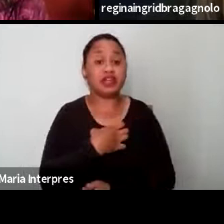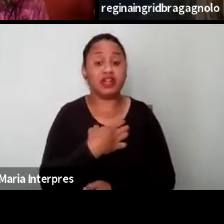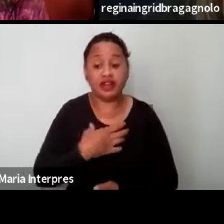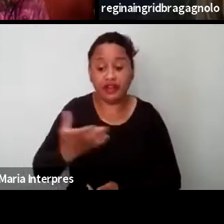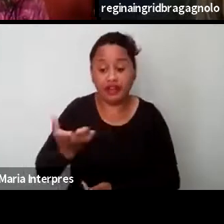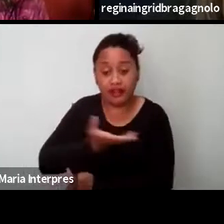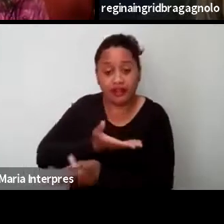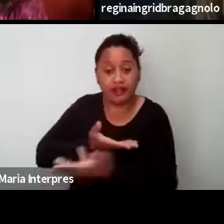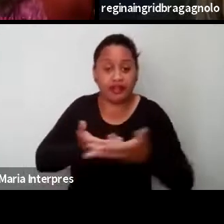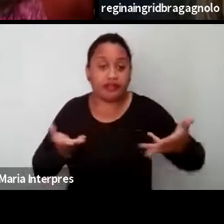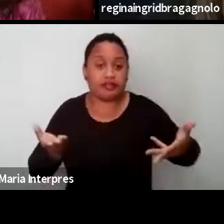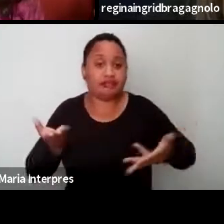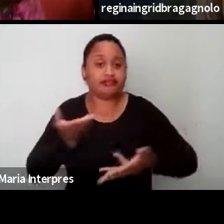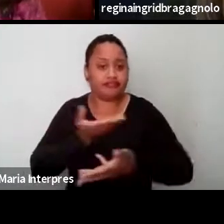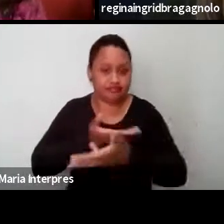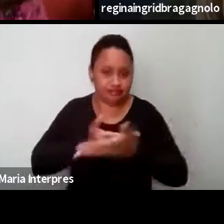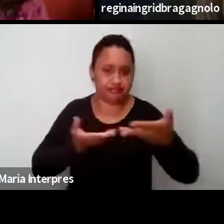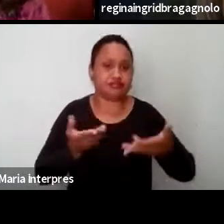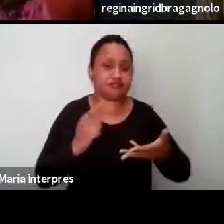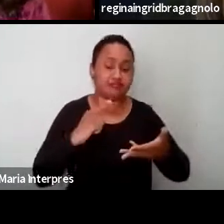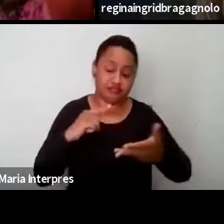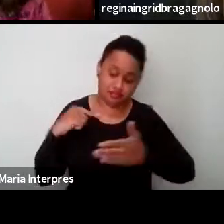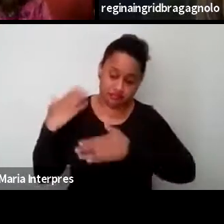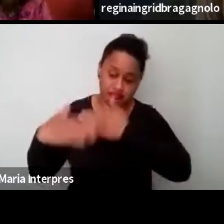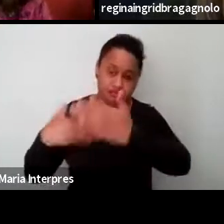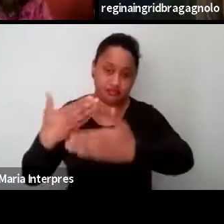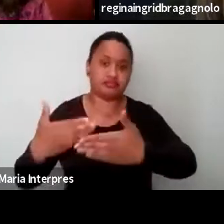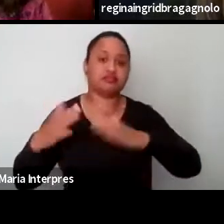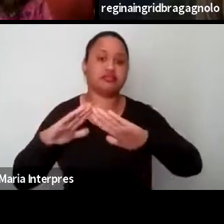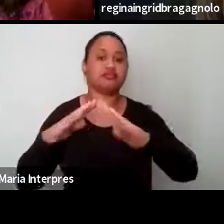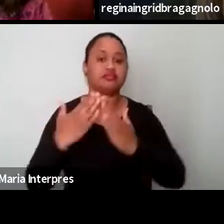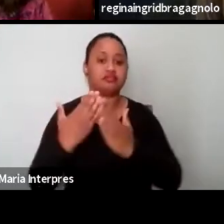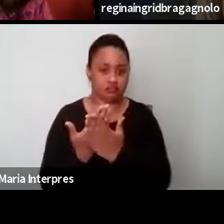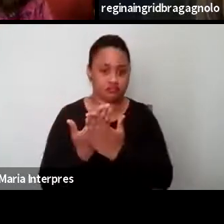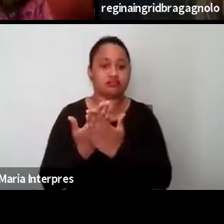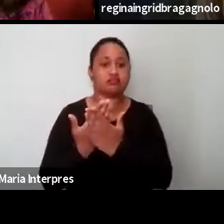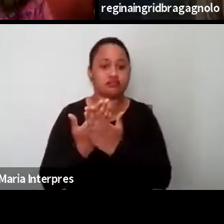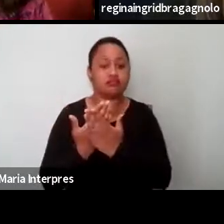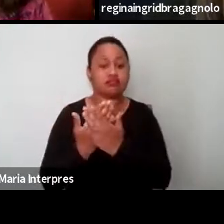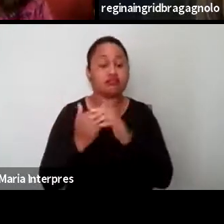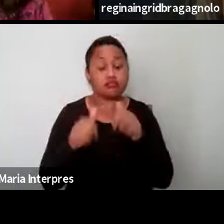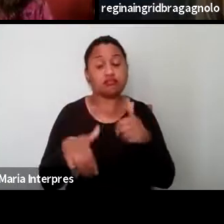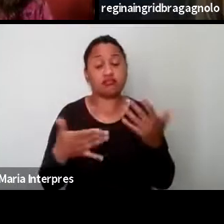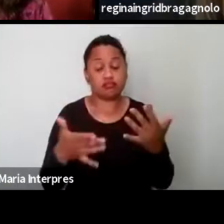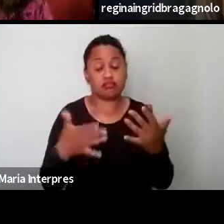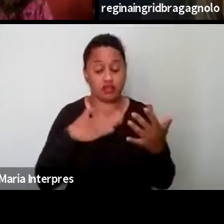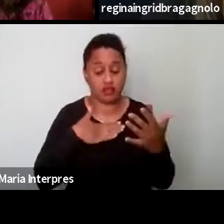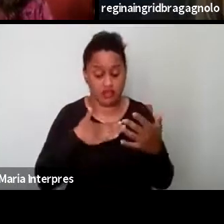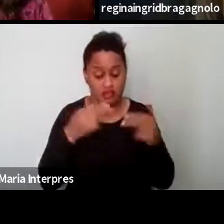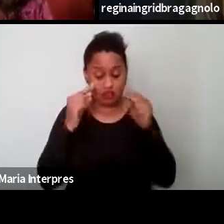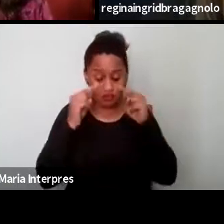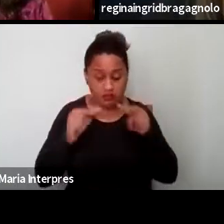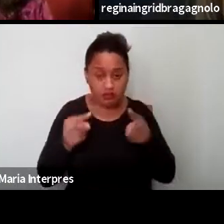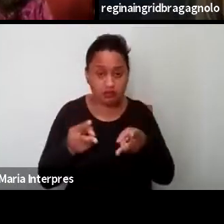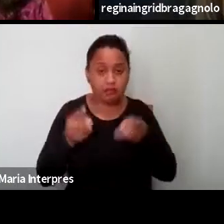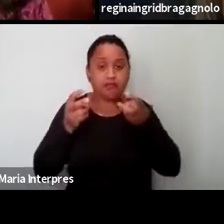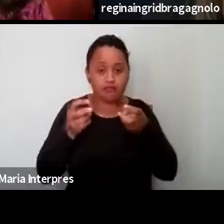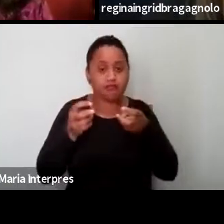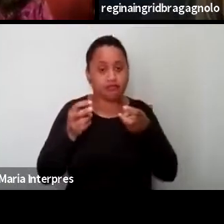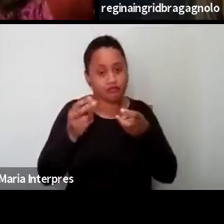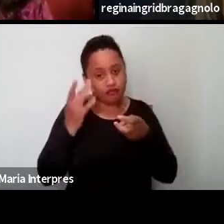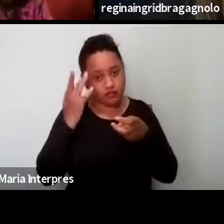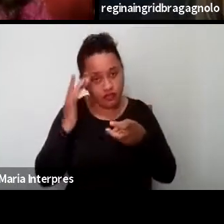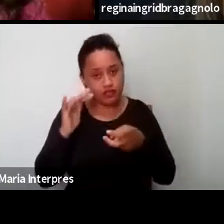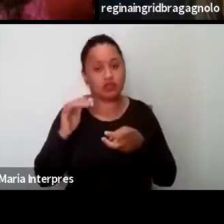estabelecem no processo de escolarização, né? Ainda, do meu ponto de vista, não sei se Ingrid